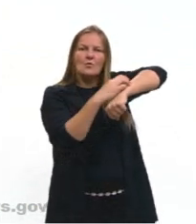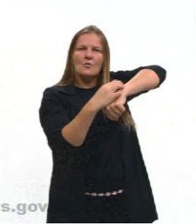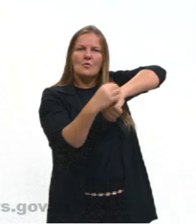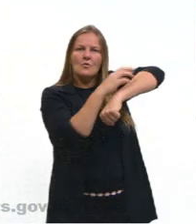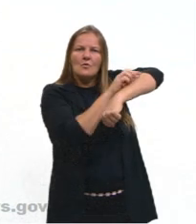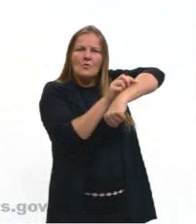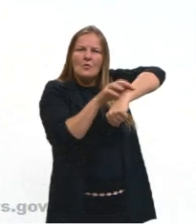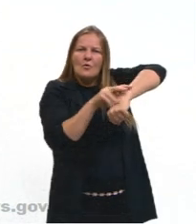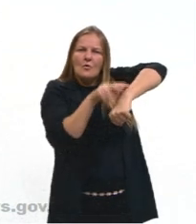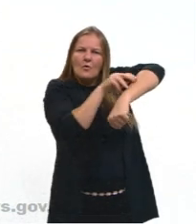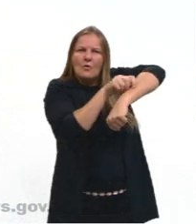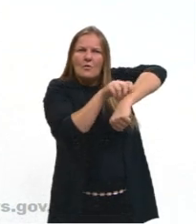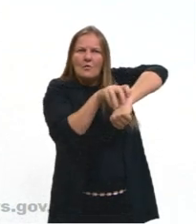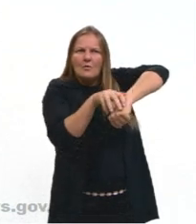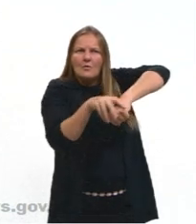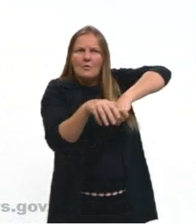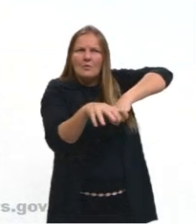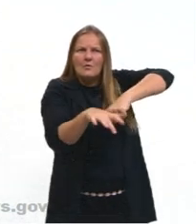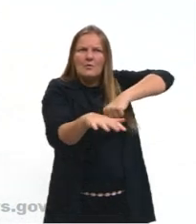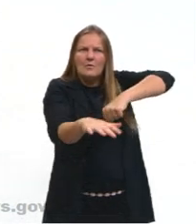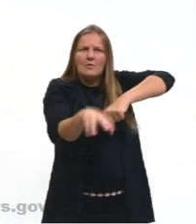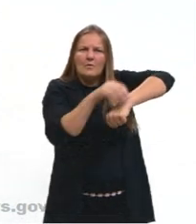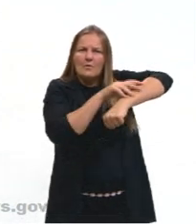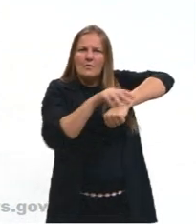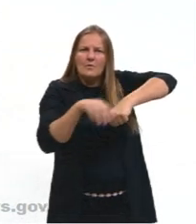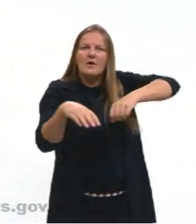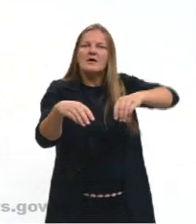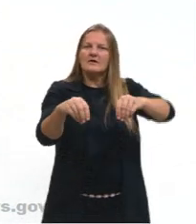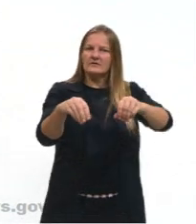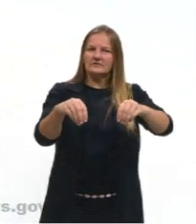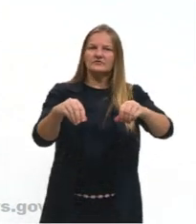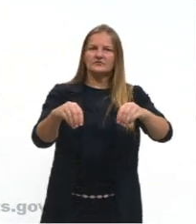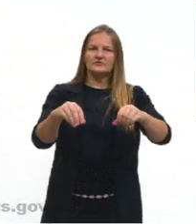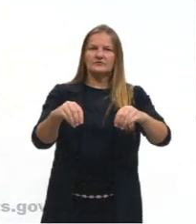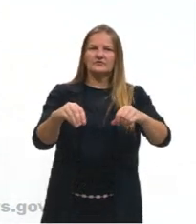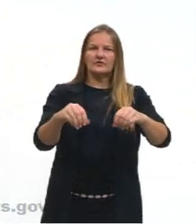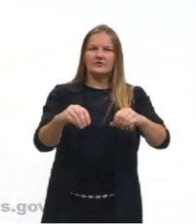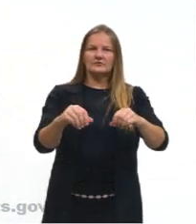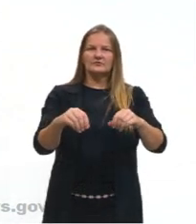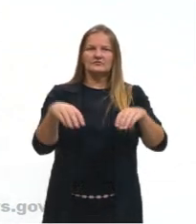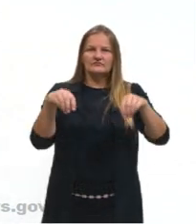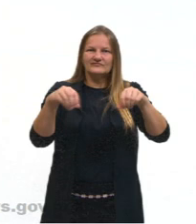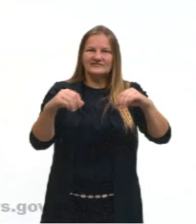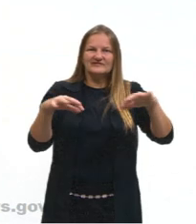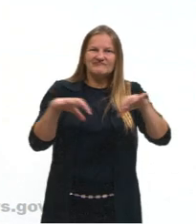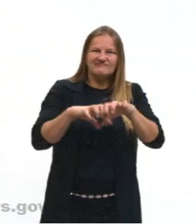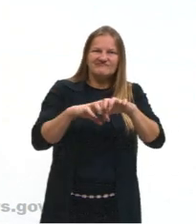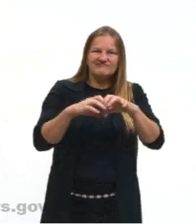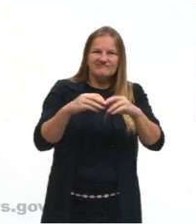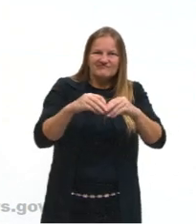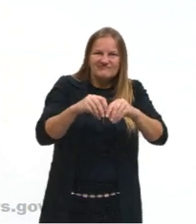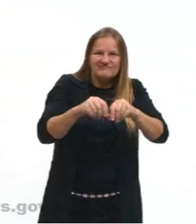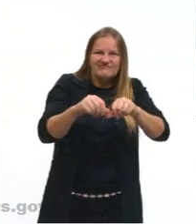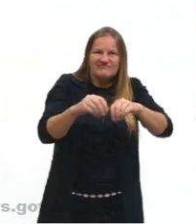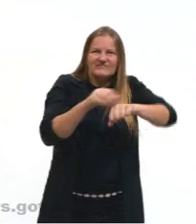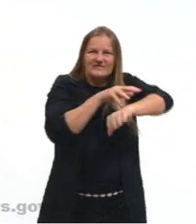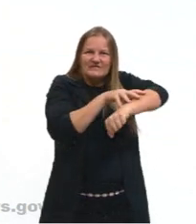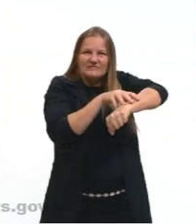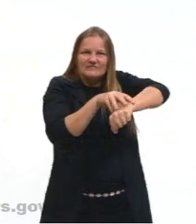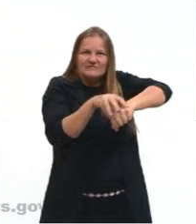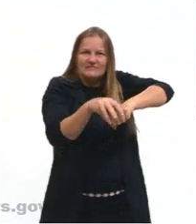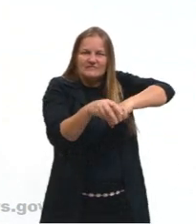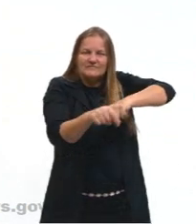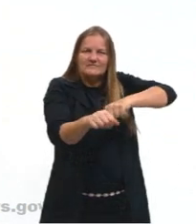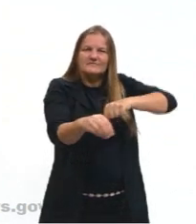sedimentação desse solo. Nós pegamos aí esse material intemperizado, certo?